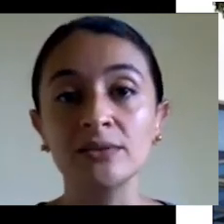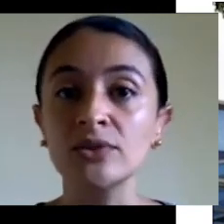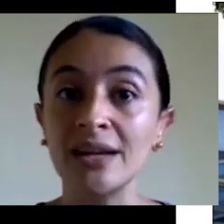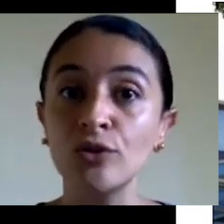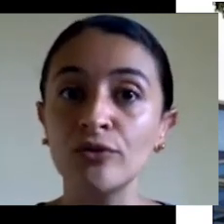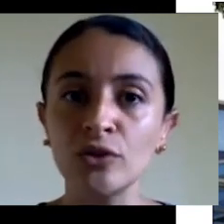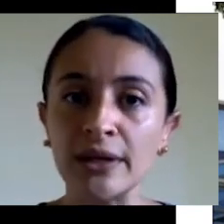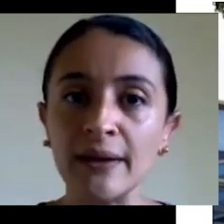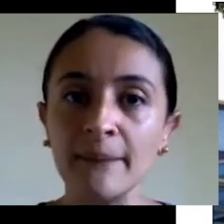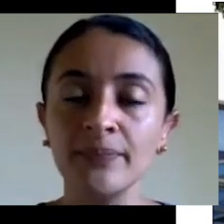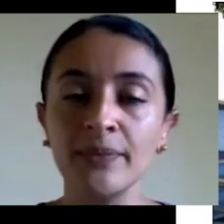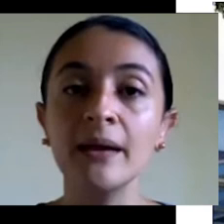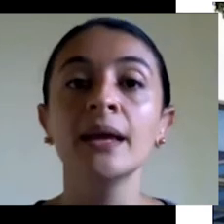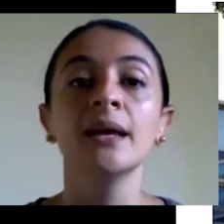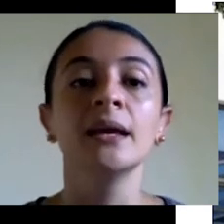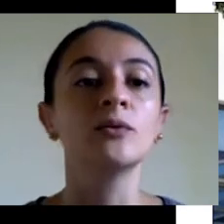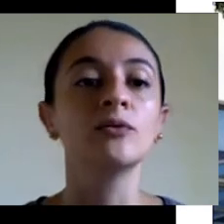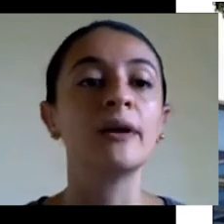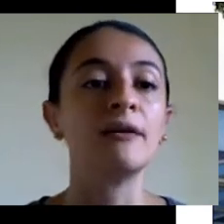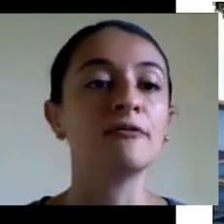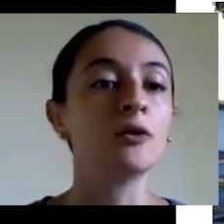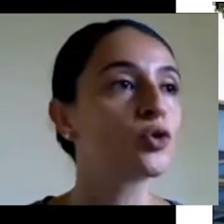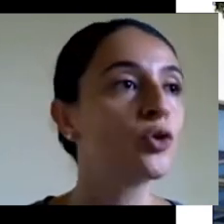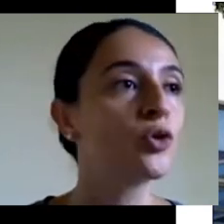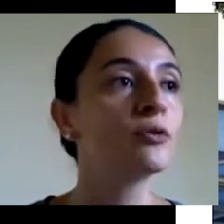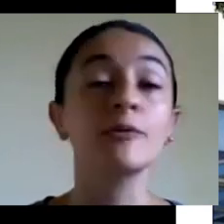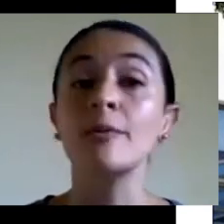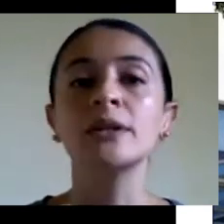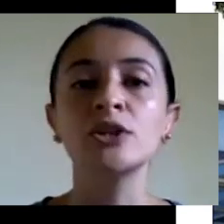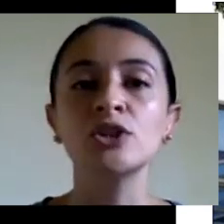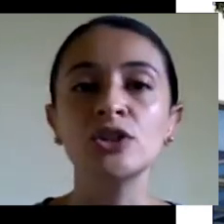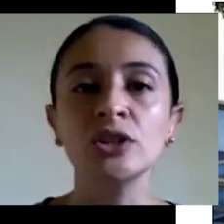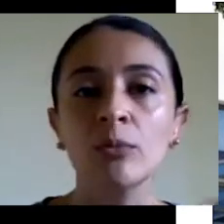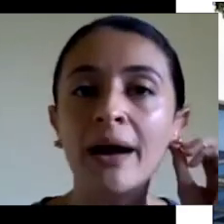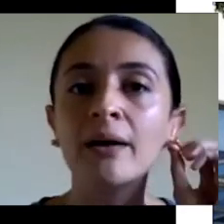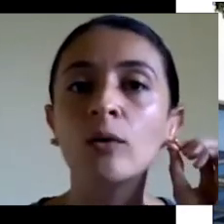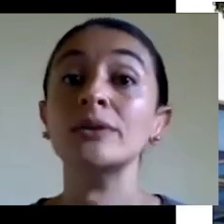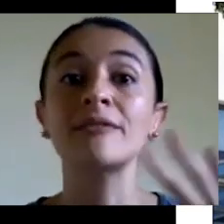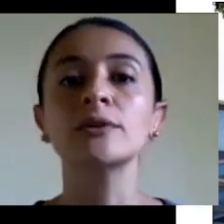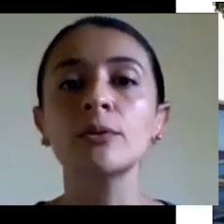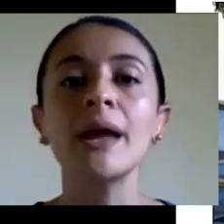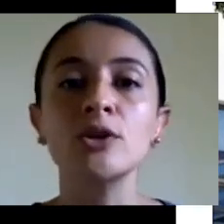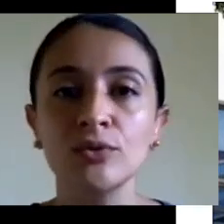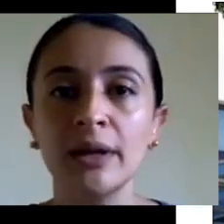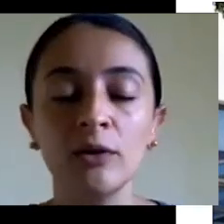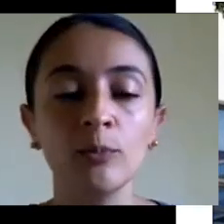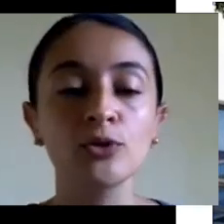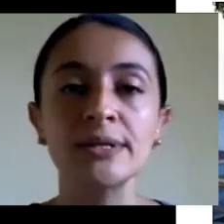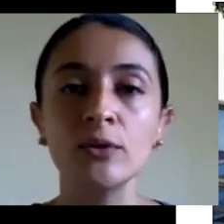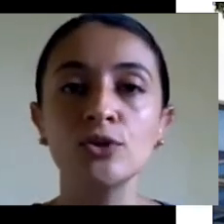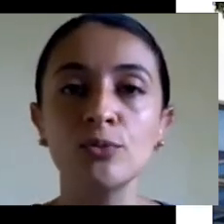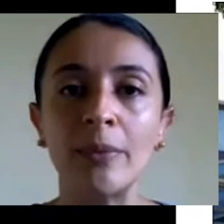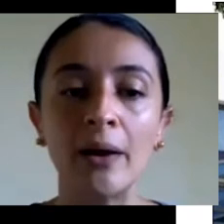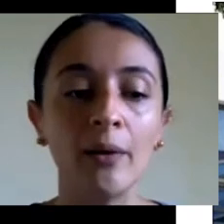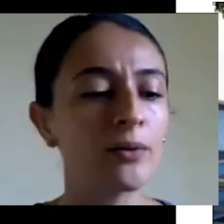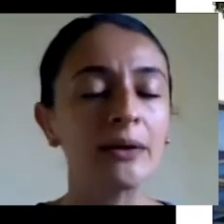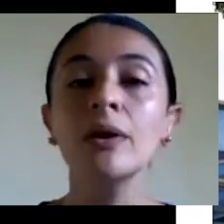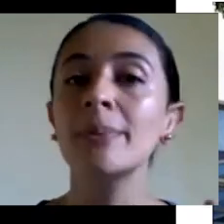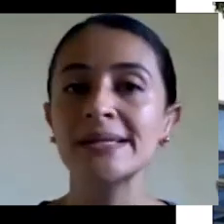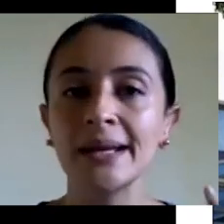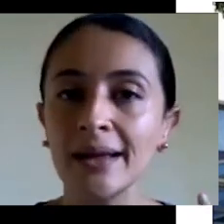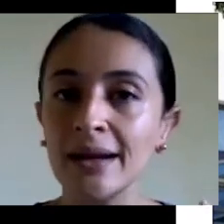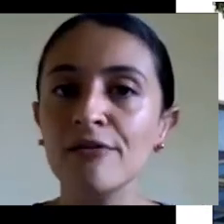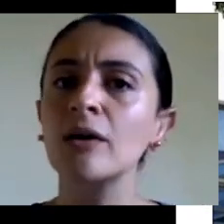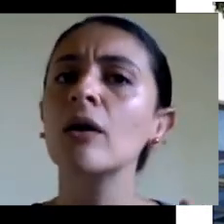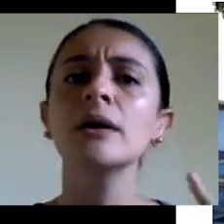faz a apuração dos casos de ouvidoria. Então, faltou. Fui mal atendida no meu bar. Estou faltando médico. Imposto de saúde no meu bar. Eu